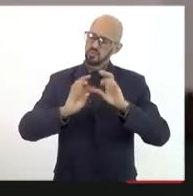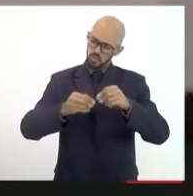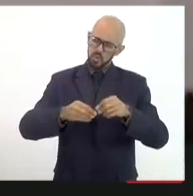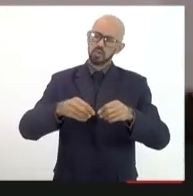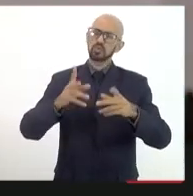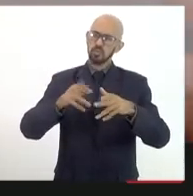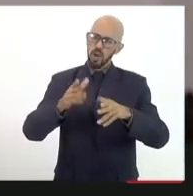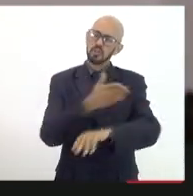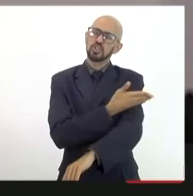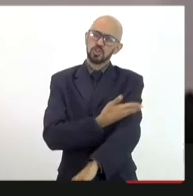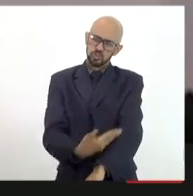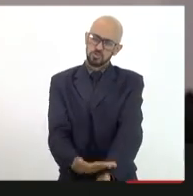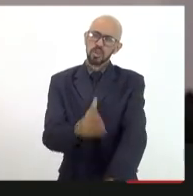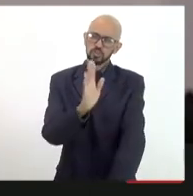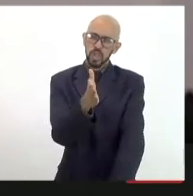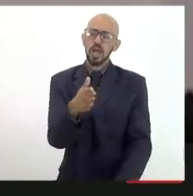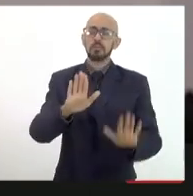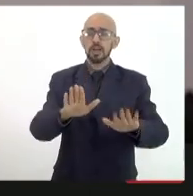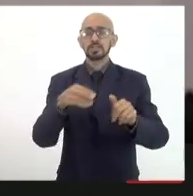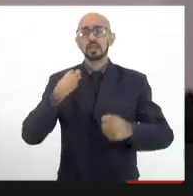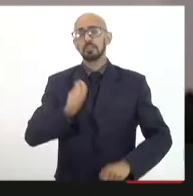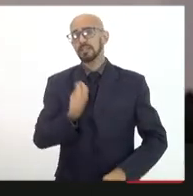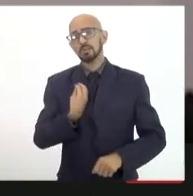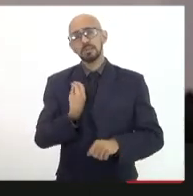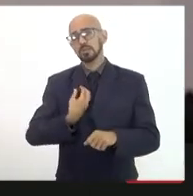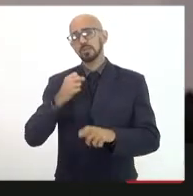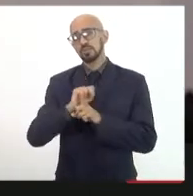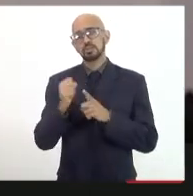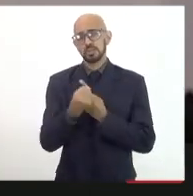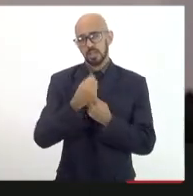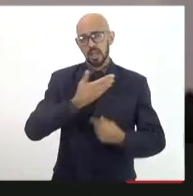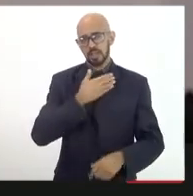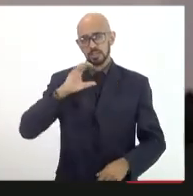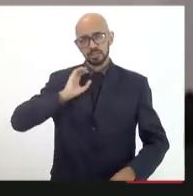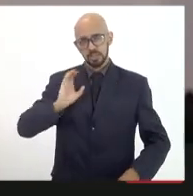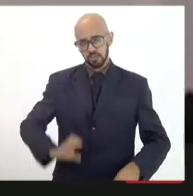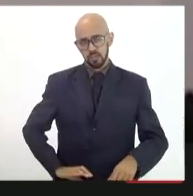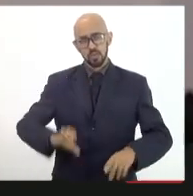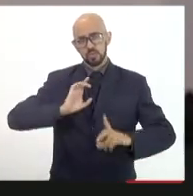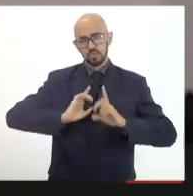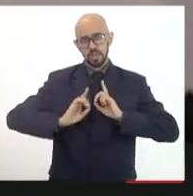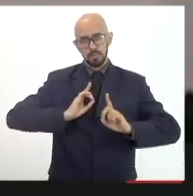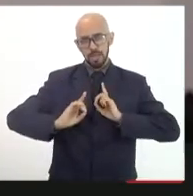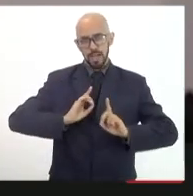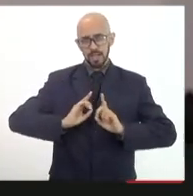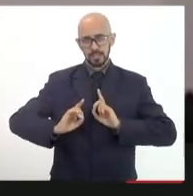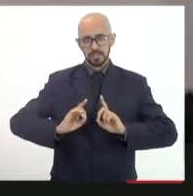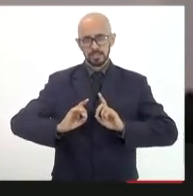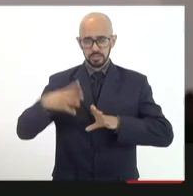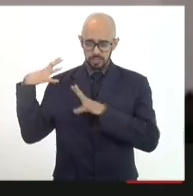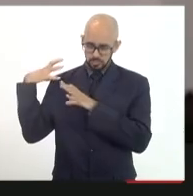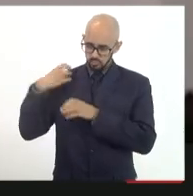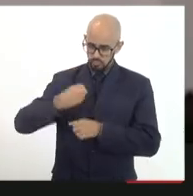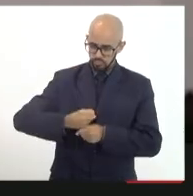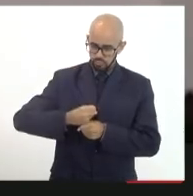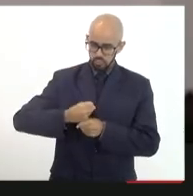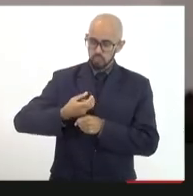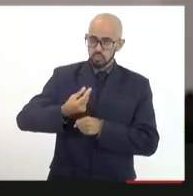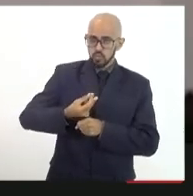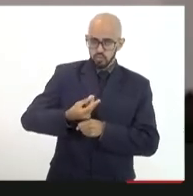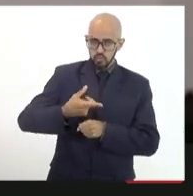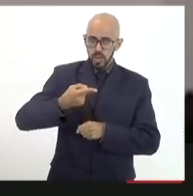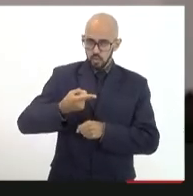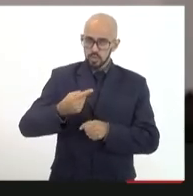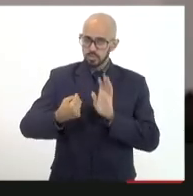que possibilita a participação da sociedade civil nos debates na prestação de contas e na construção de